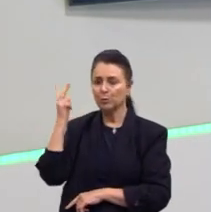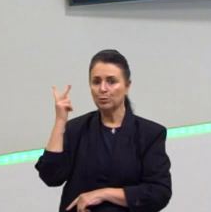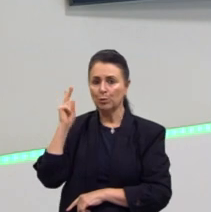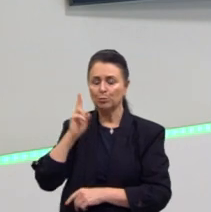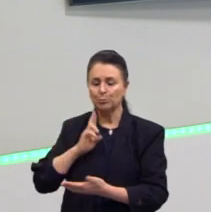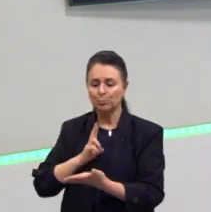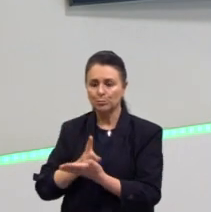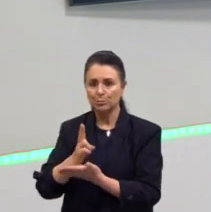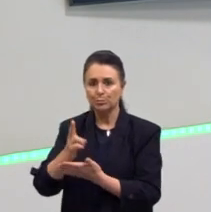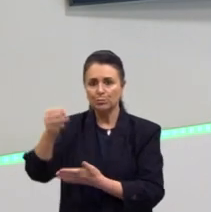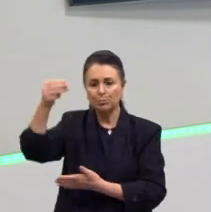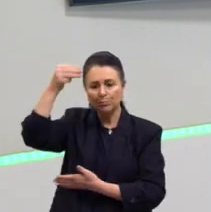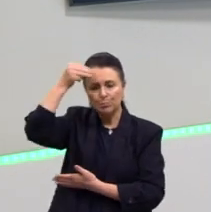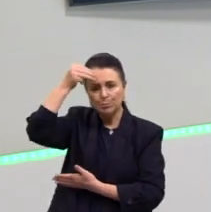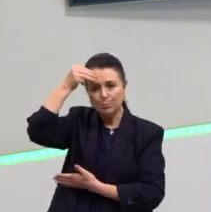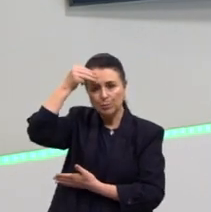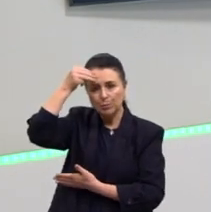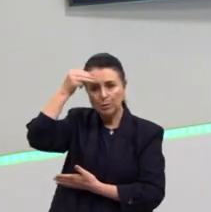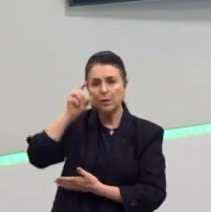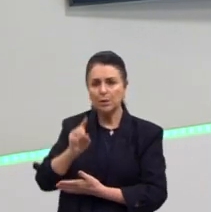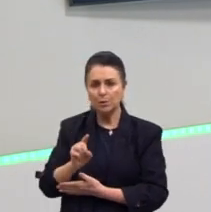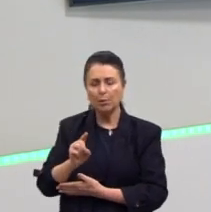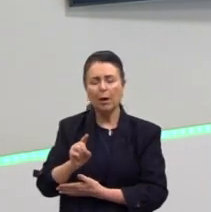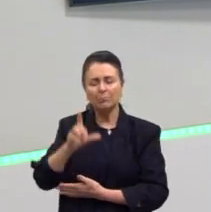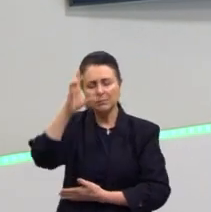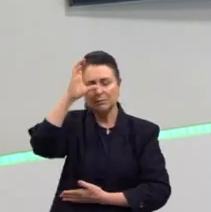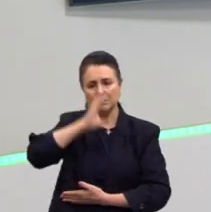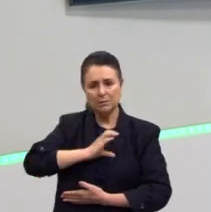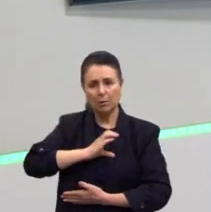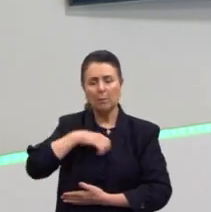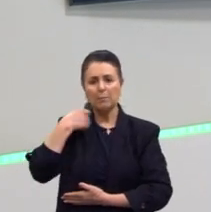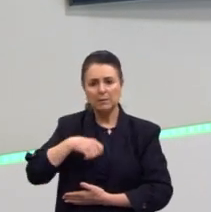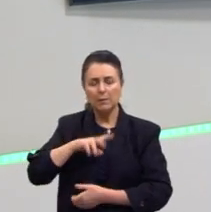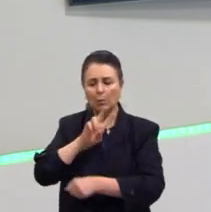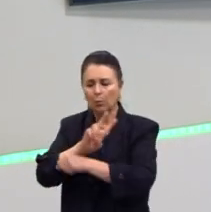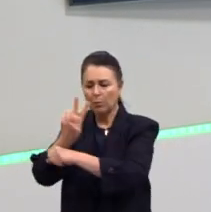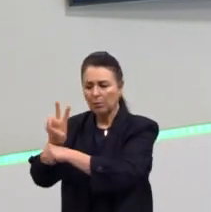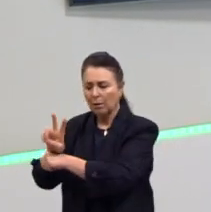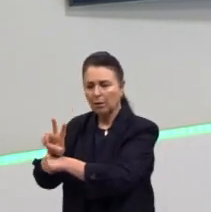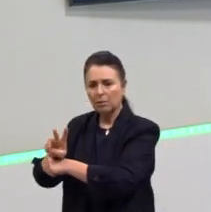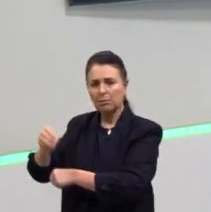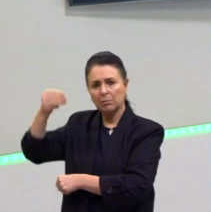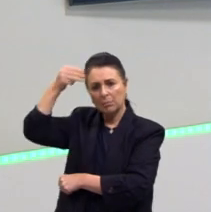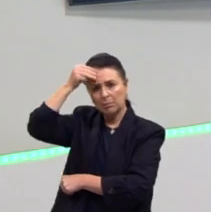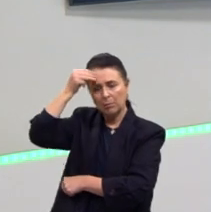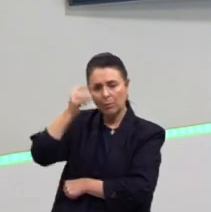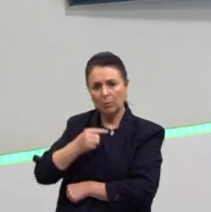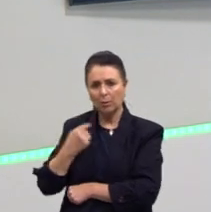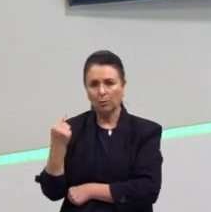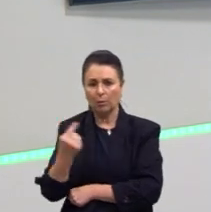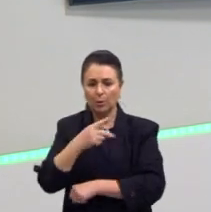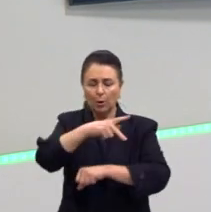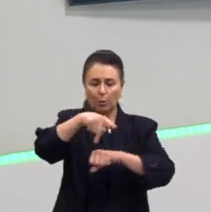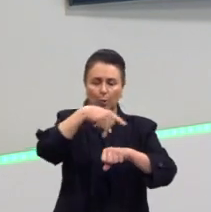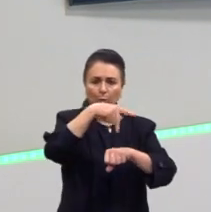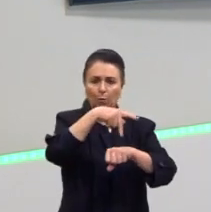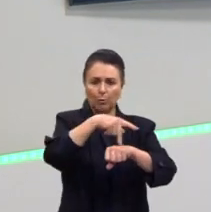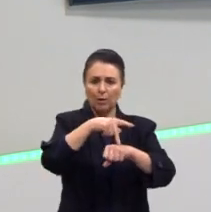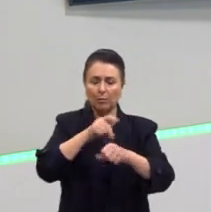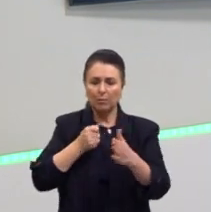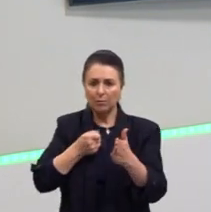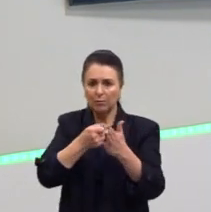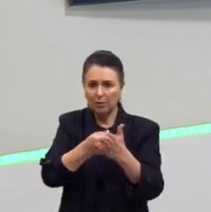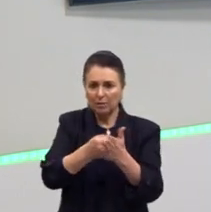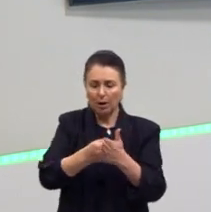preservar a nossa memória. Isso é ser cidadão. Nós precisamos preservar a nossa memória. Nós pegarmos países, por exemplo, que enfrentaram